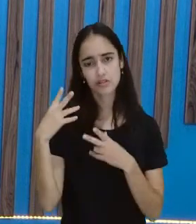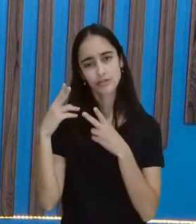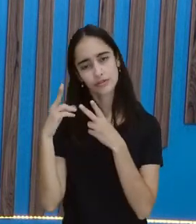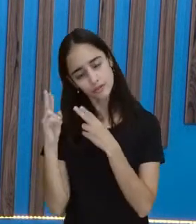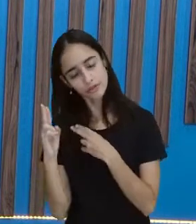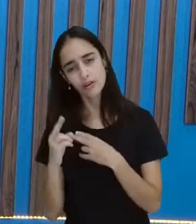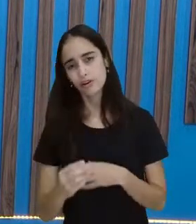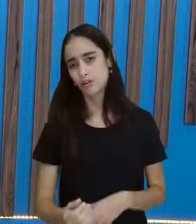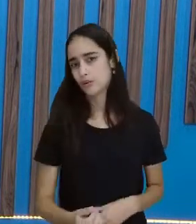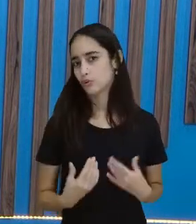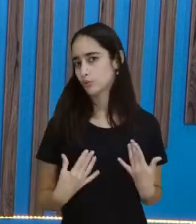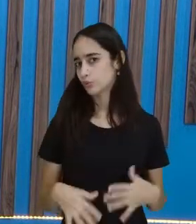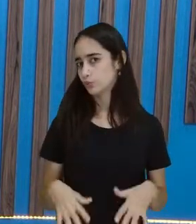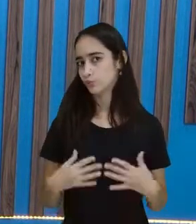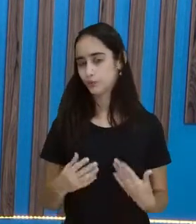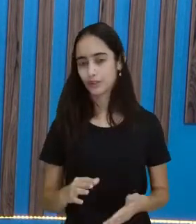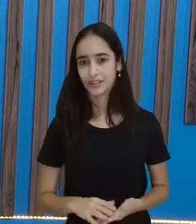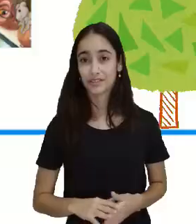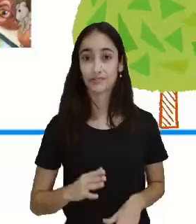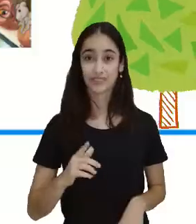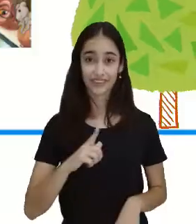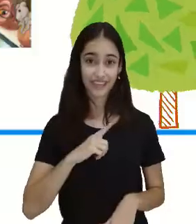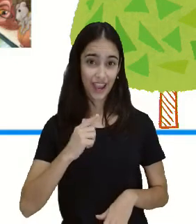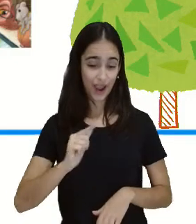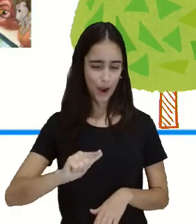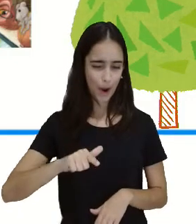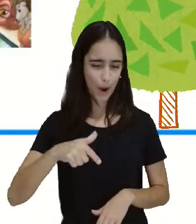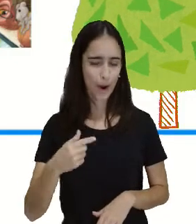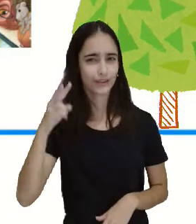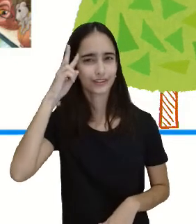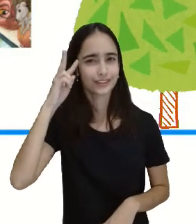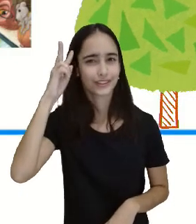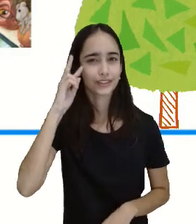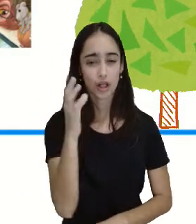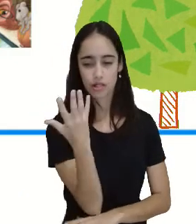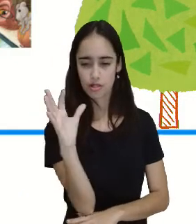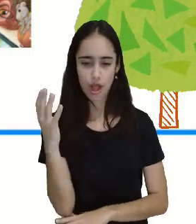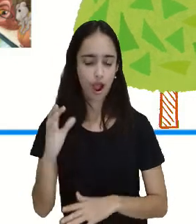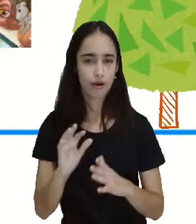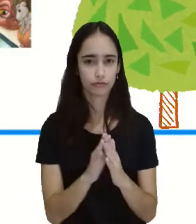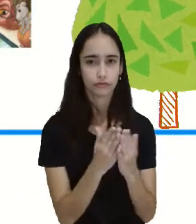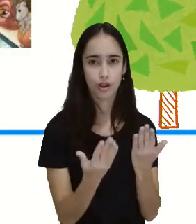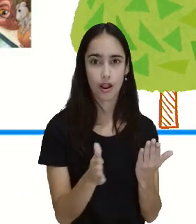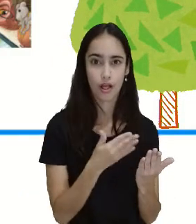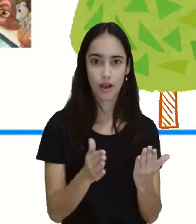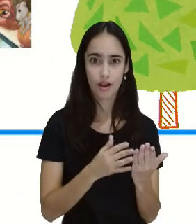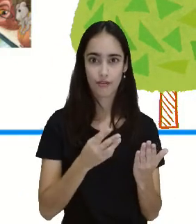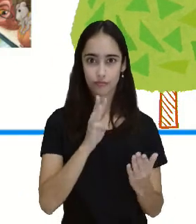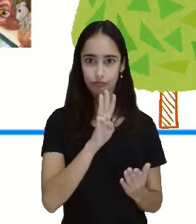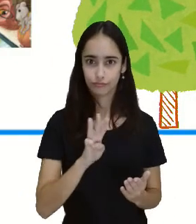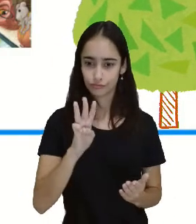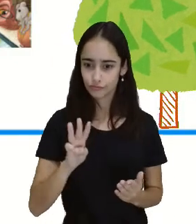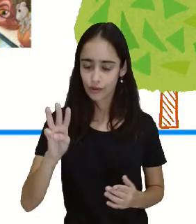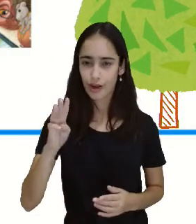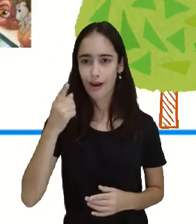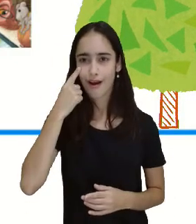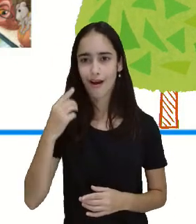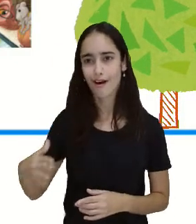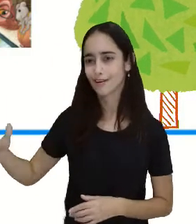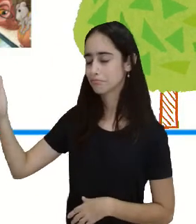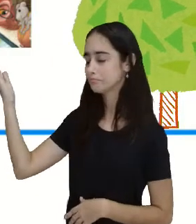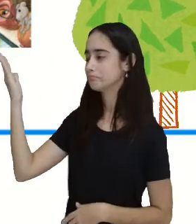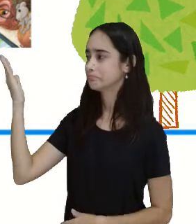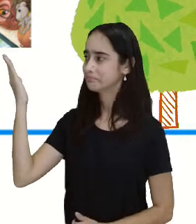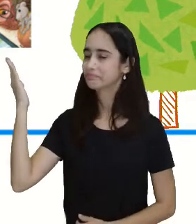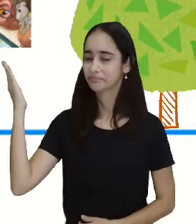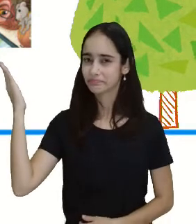ratinho. Gente, essa e muitas outras histórias você pode encontrar na árvore do livro. Acessa lá, www.arvore